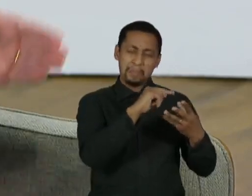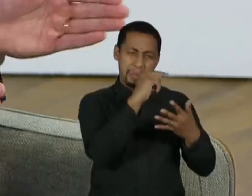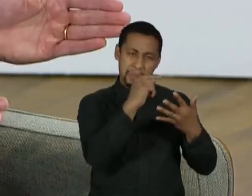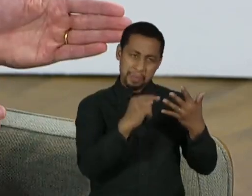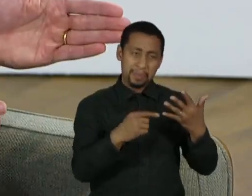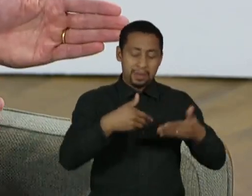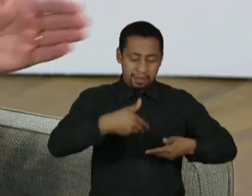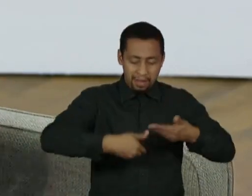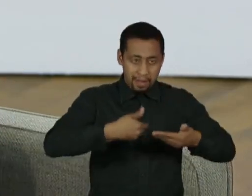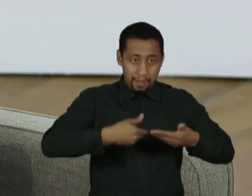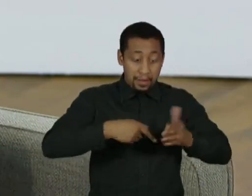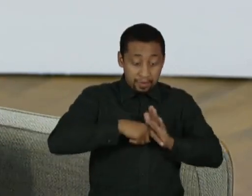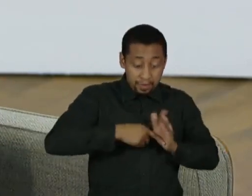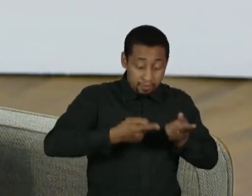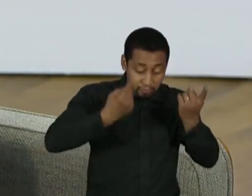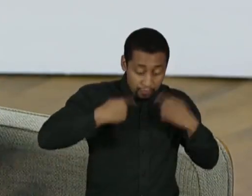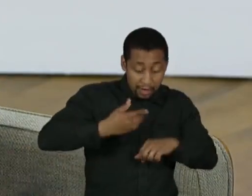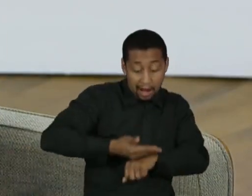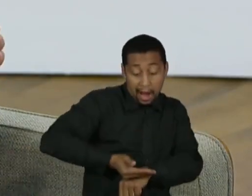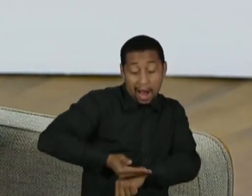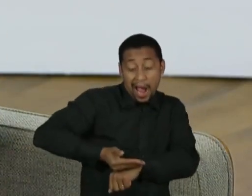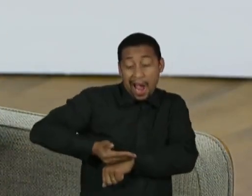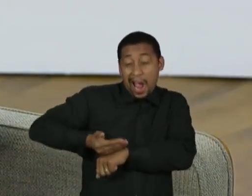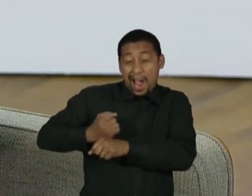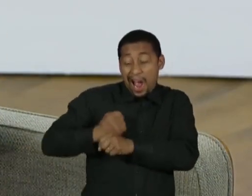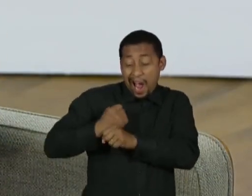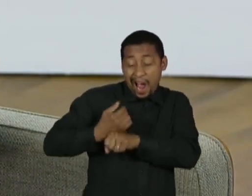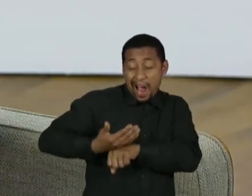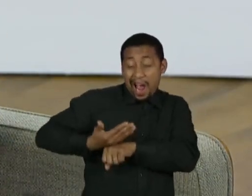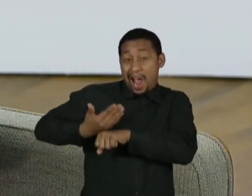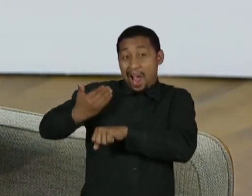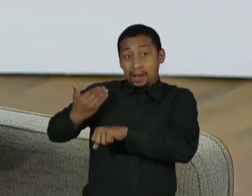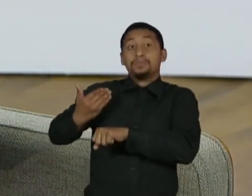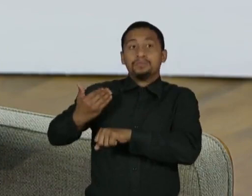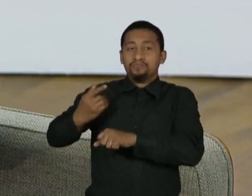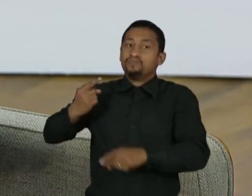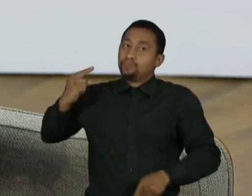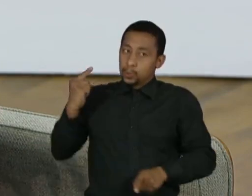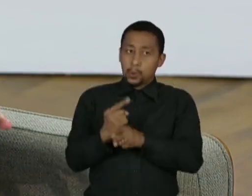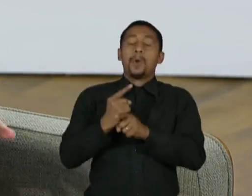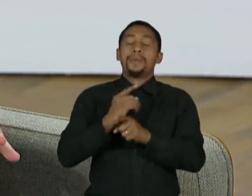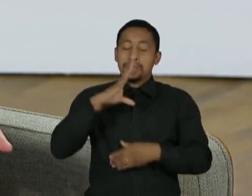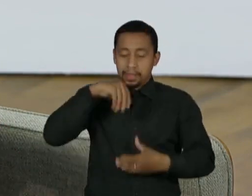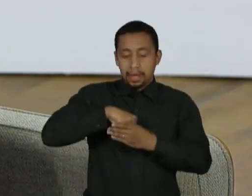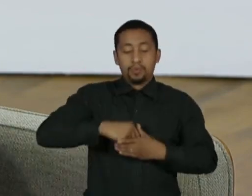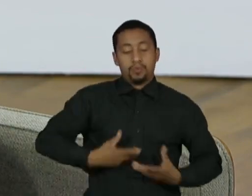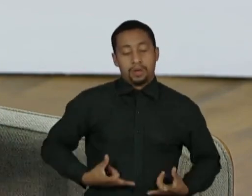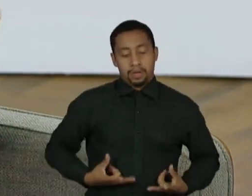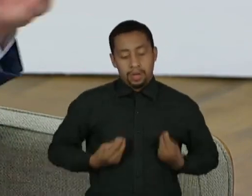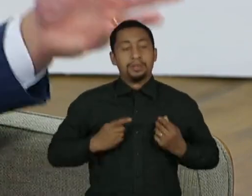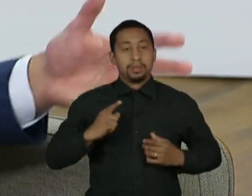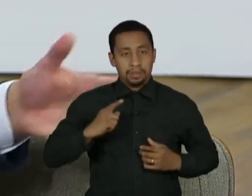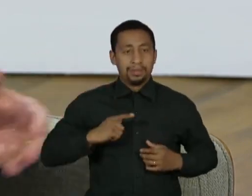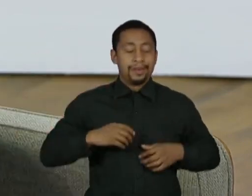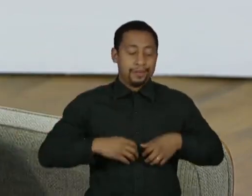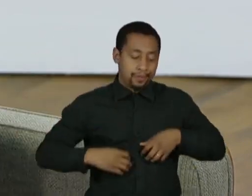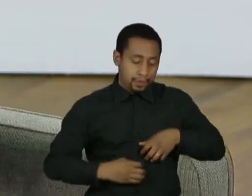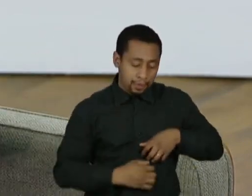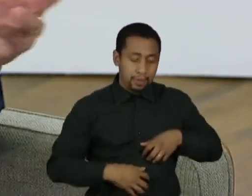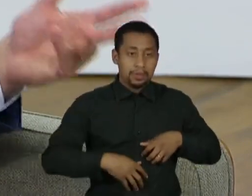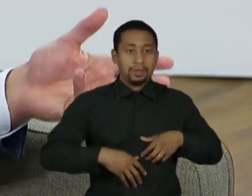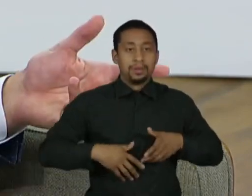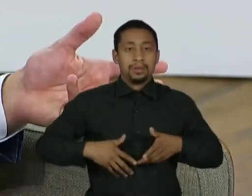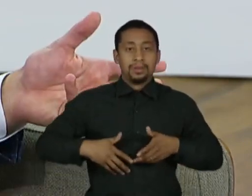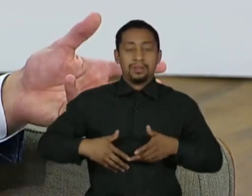anos de antecedência, mostram sinais que aquela pessoa já carrega um câncer. Isso é o câncer de intestino, de pulmão, de